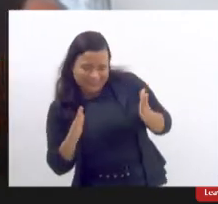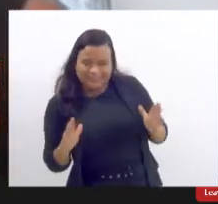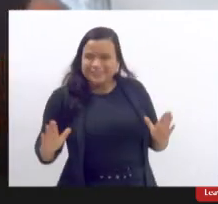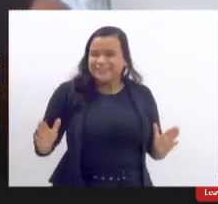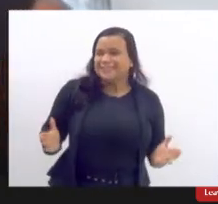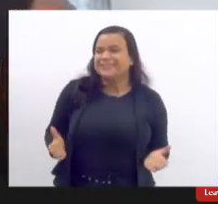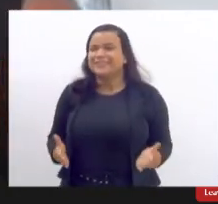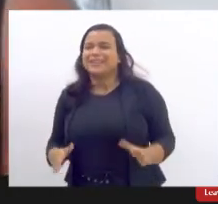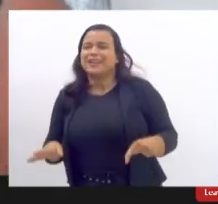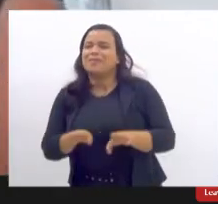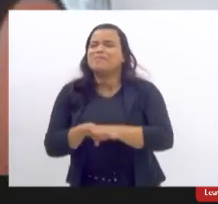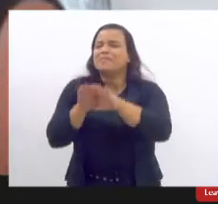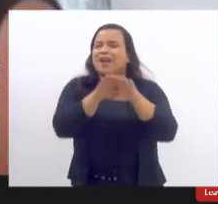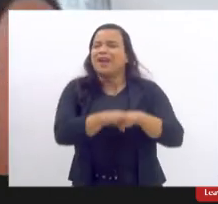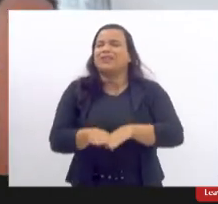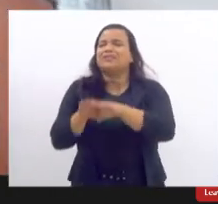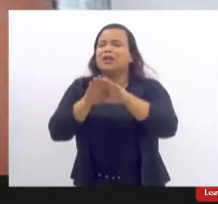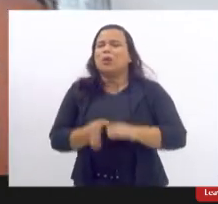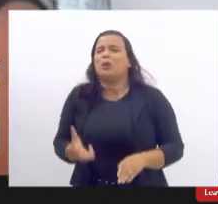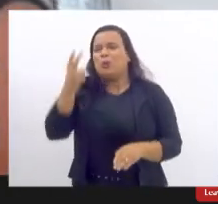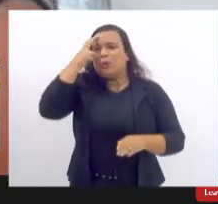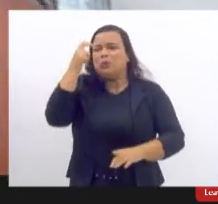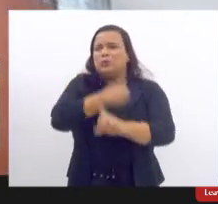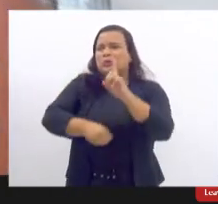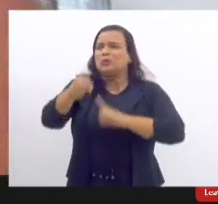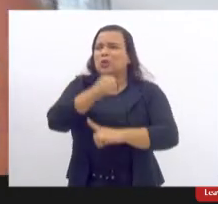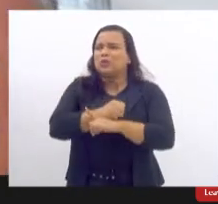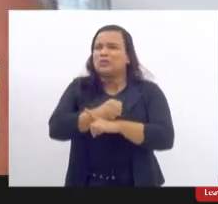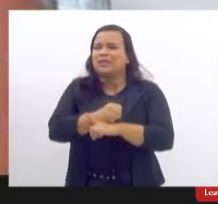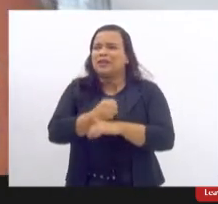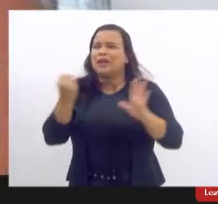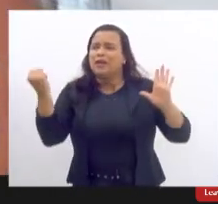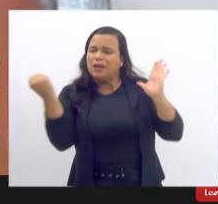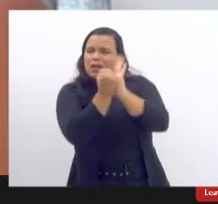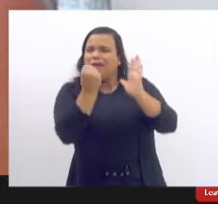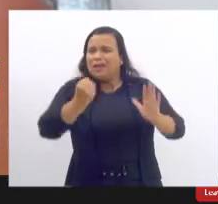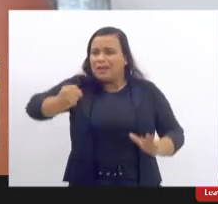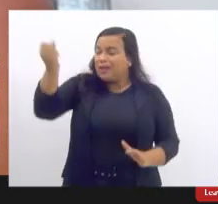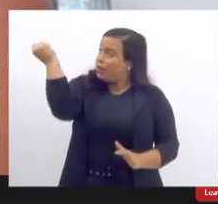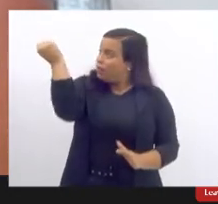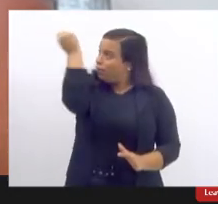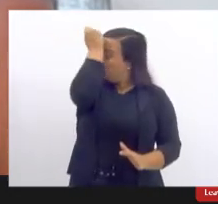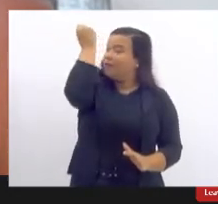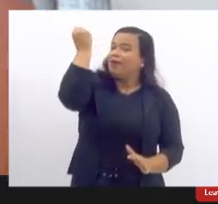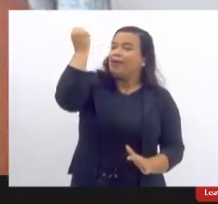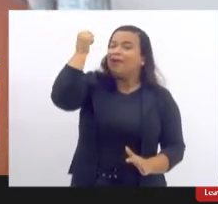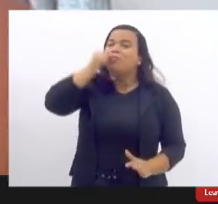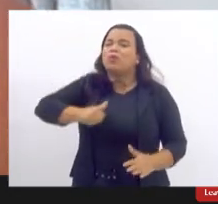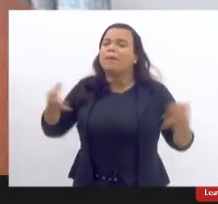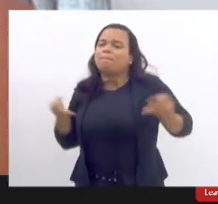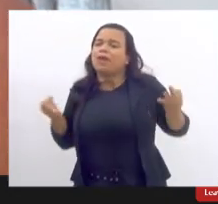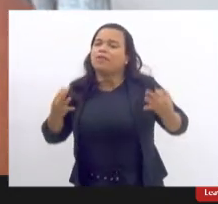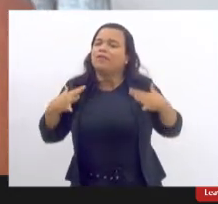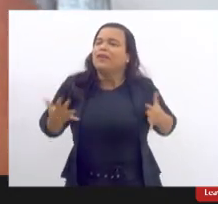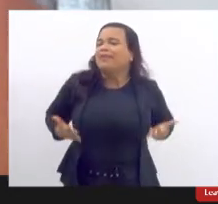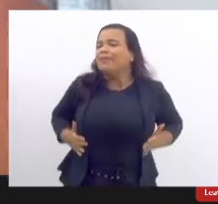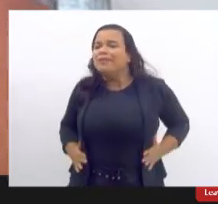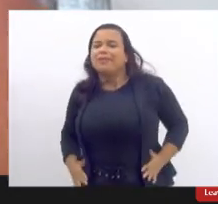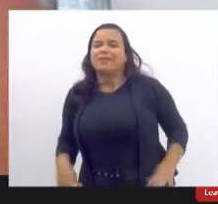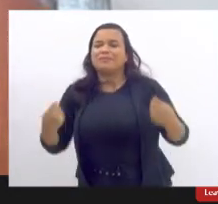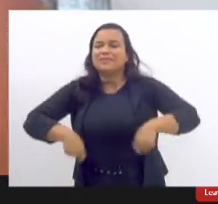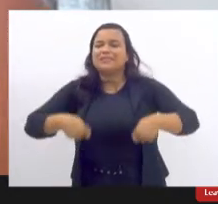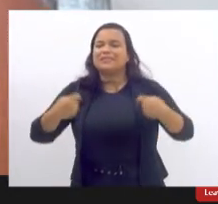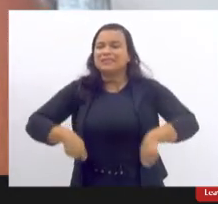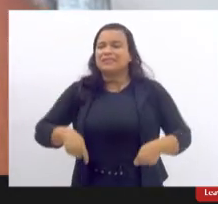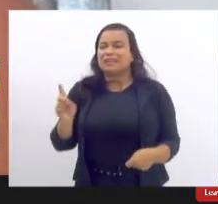padrão cultural de uma sociedade estereotipada em que o corpo da mulher tem que ser perfeito é fruto